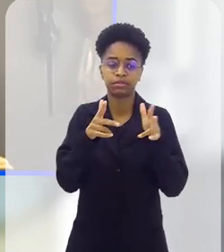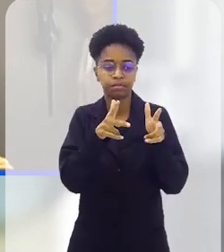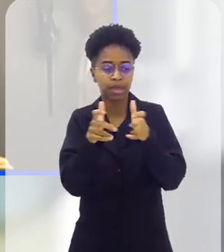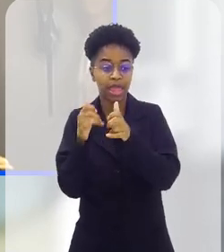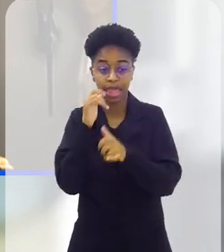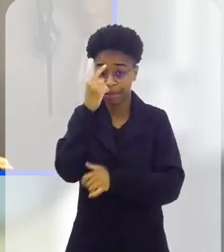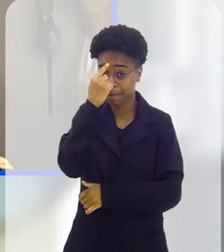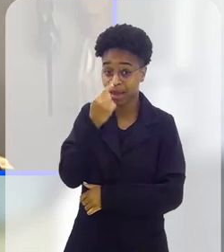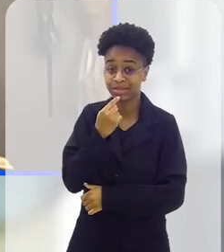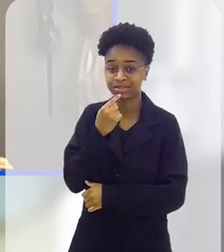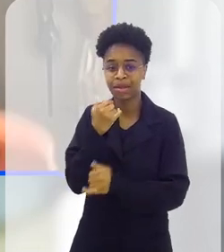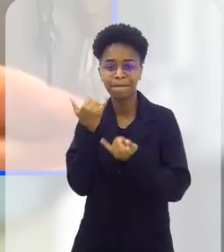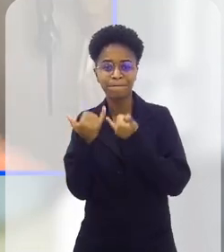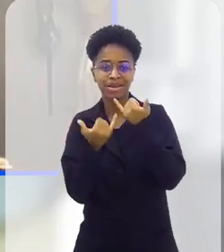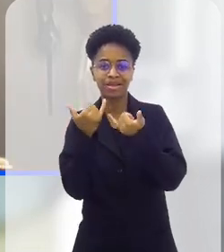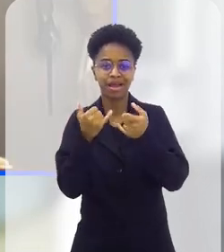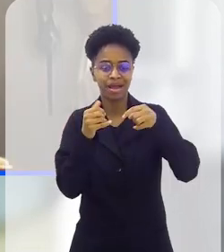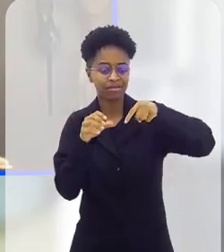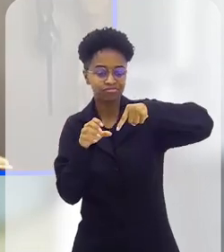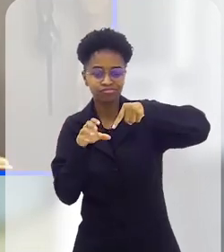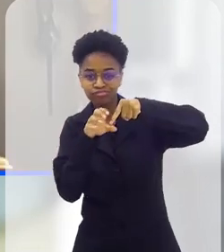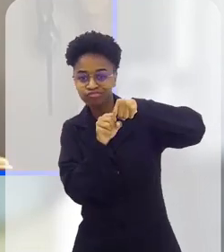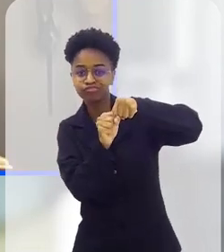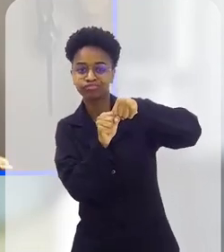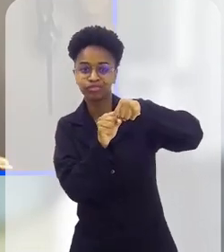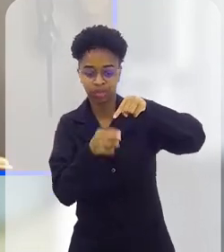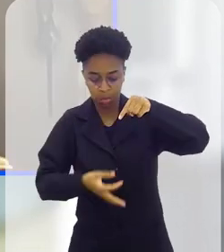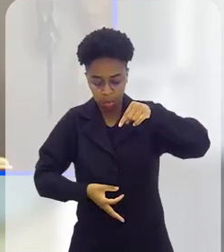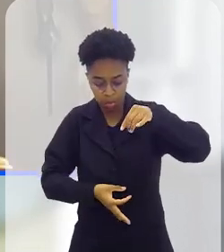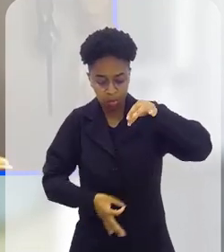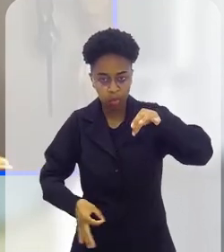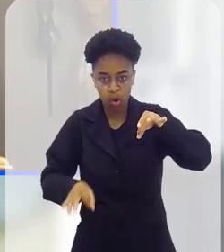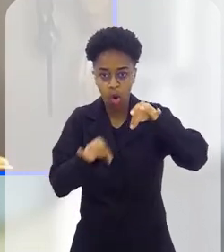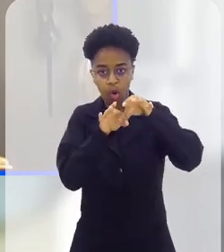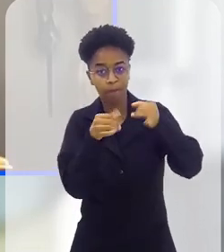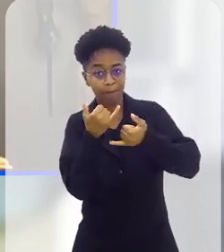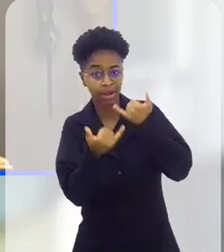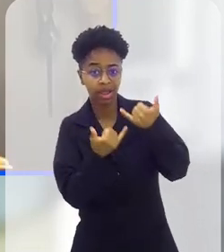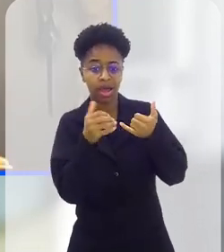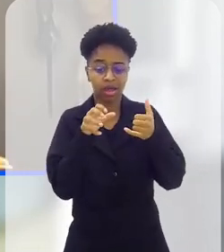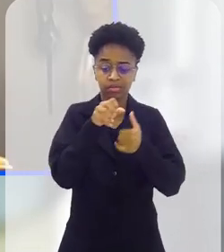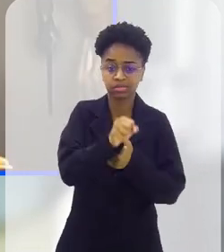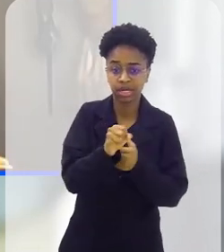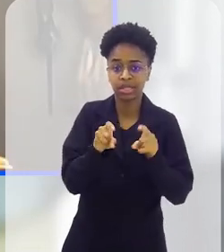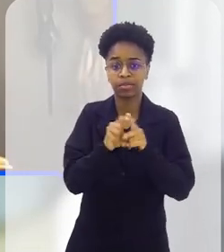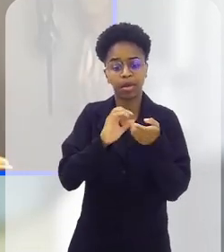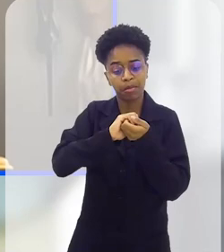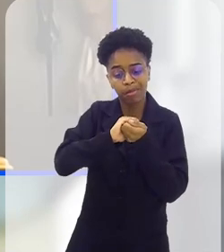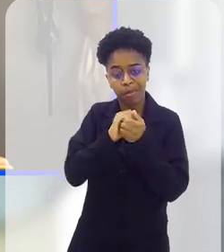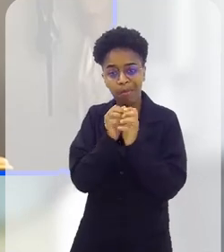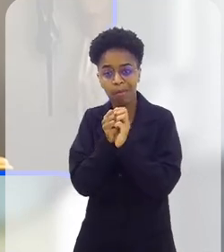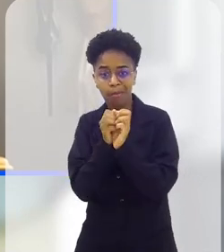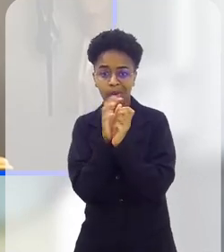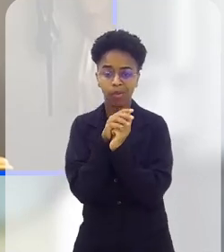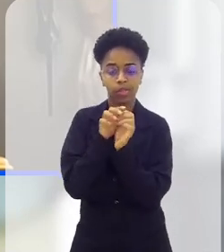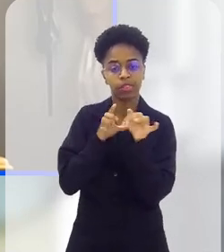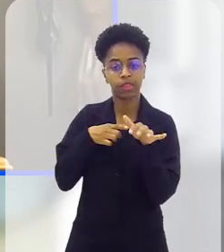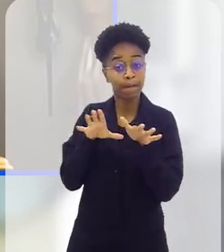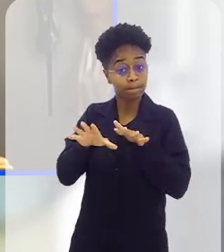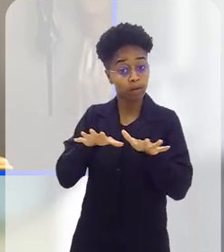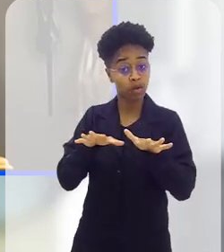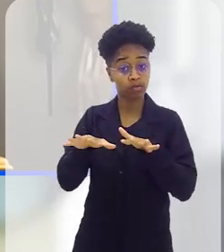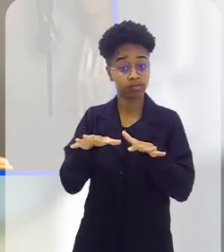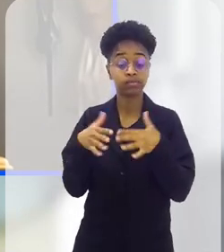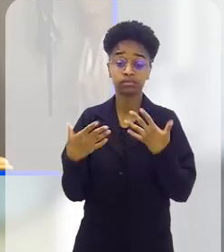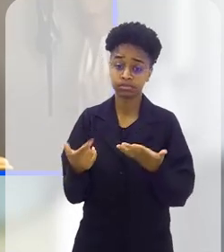algumas imagens, ele brincando, segurando o cordão umbilical, juntando as mãozinhas, né, se movimentando